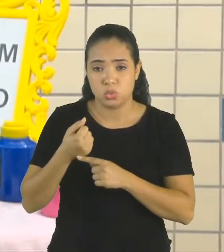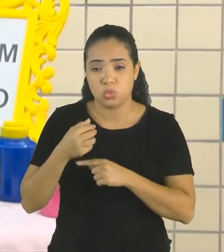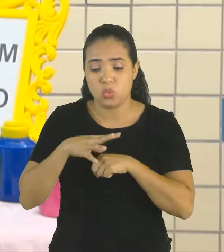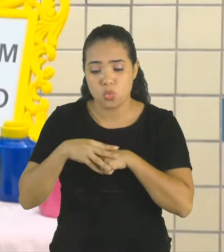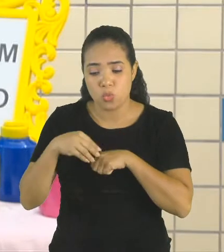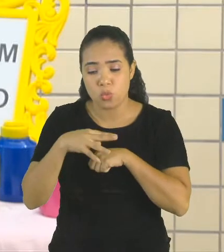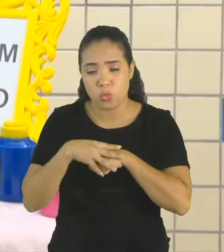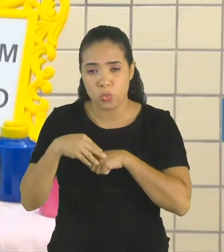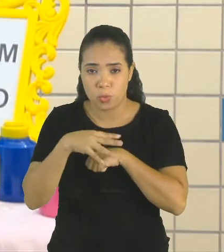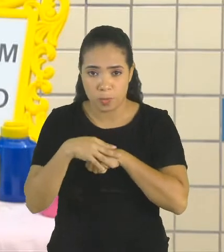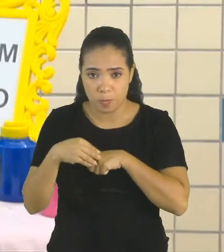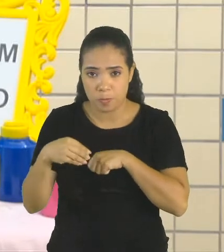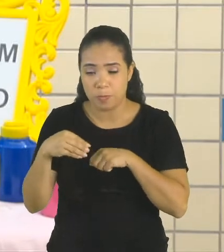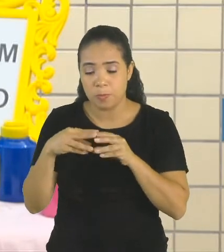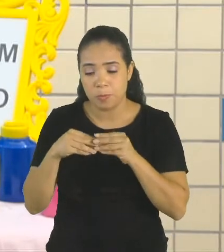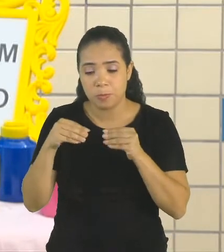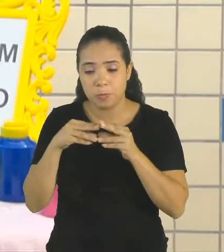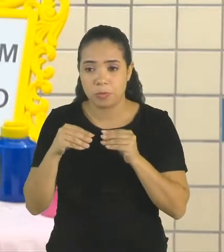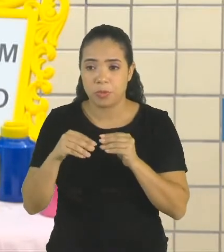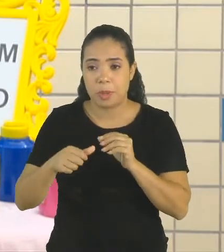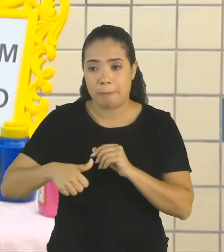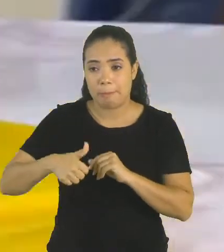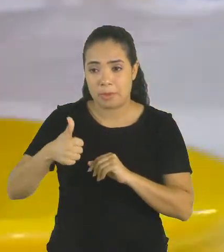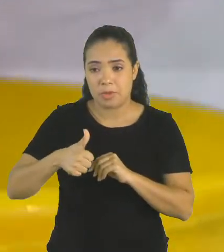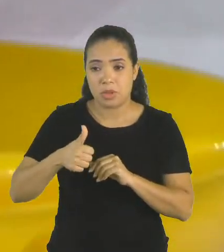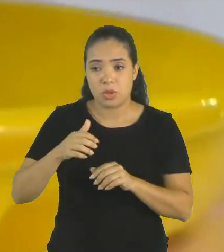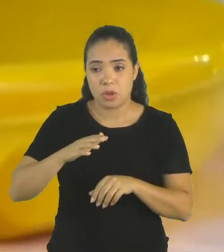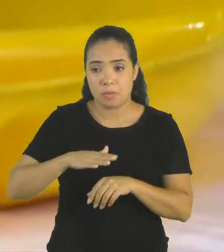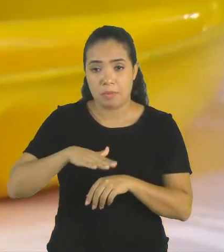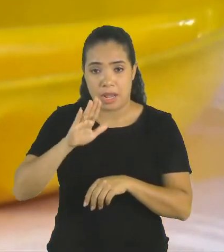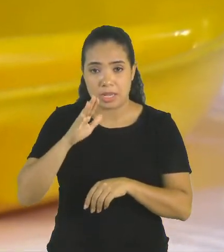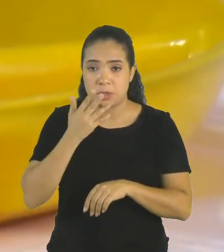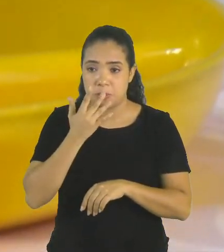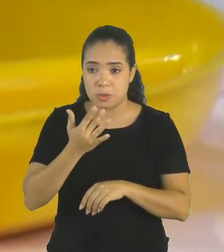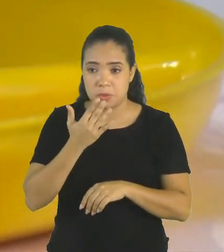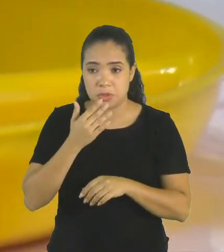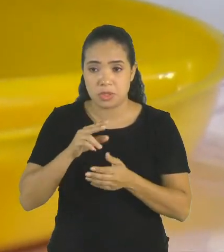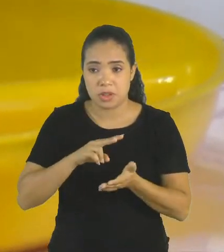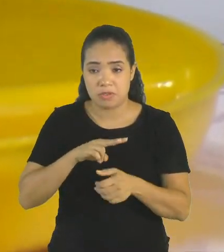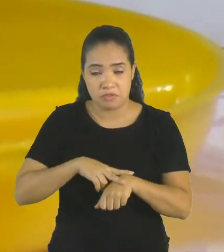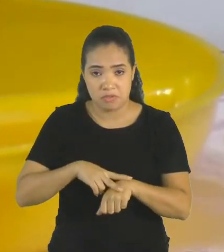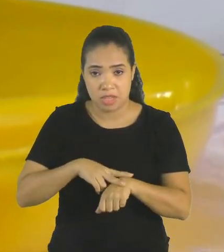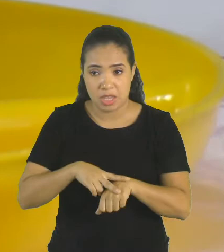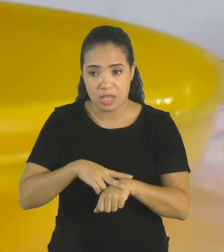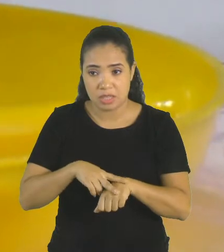Primeiro, eu vou colocar mais tinta aqui, né? Vamos colocar aqui essa tinta verde.